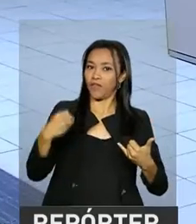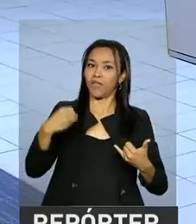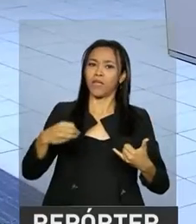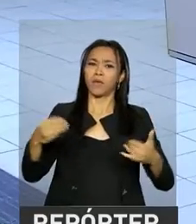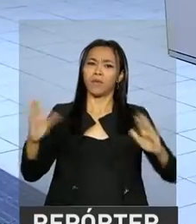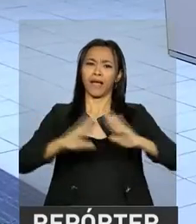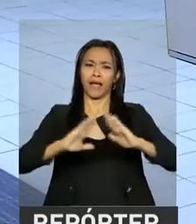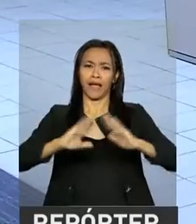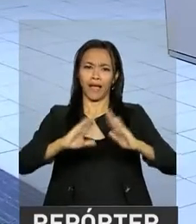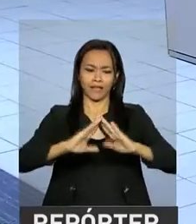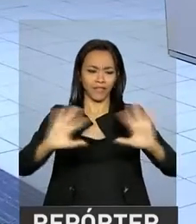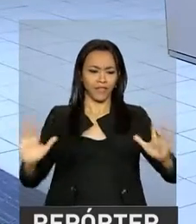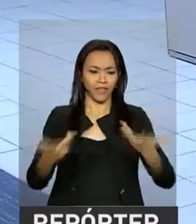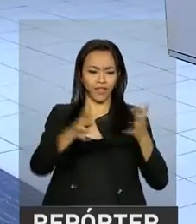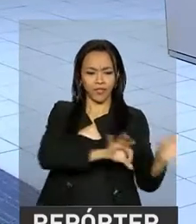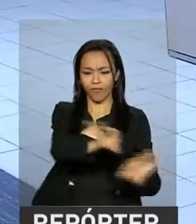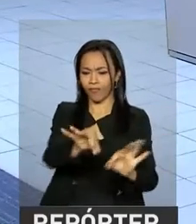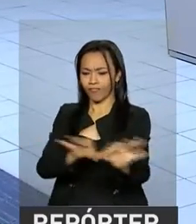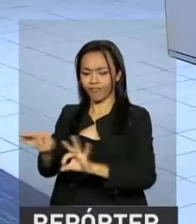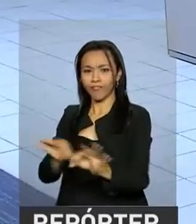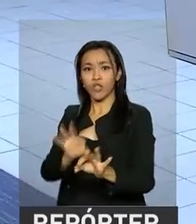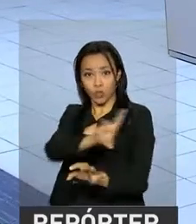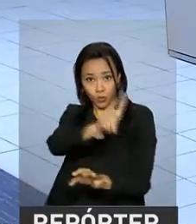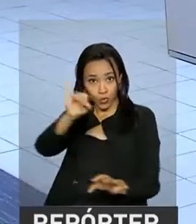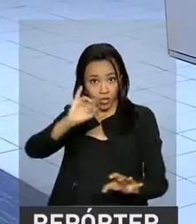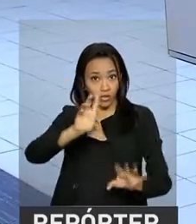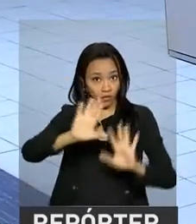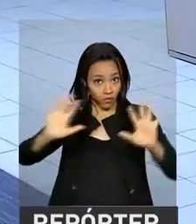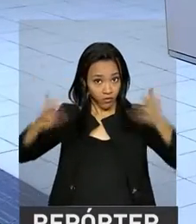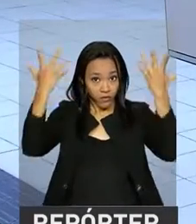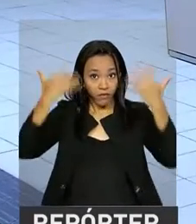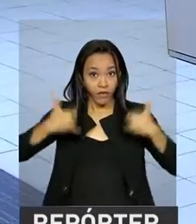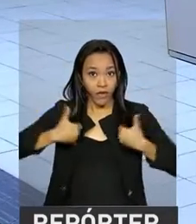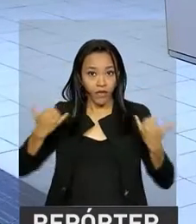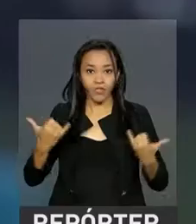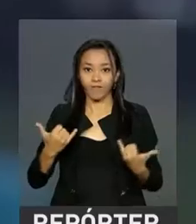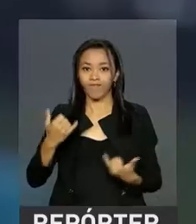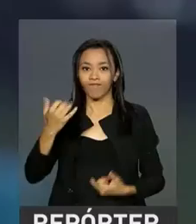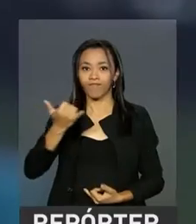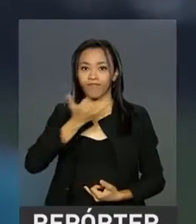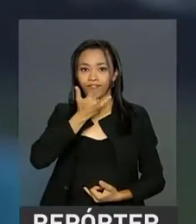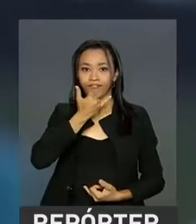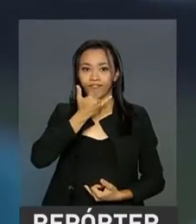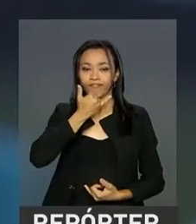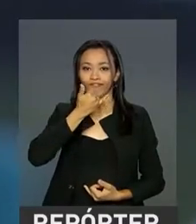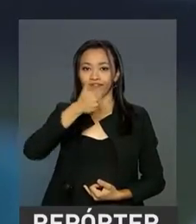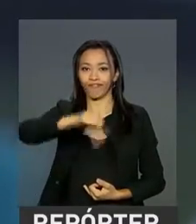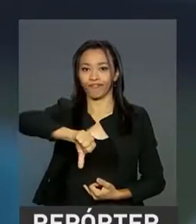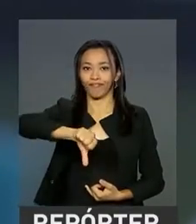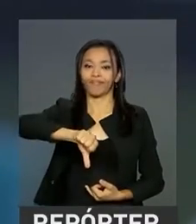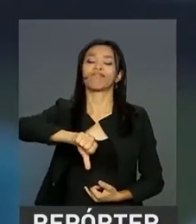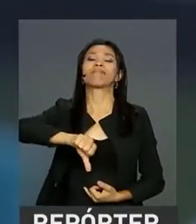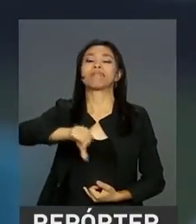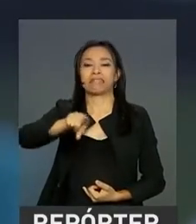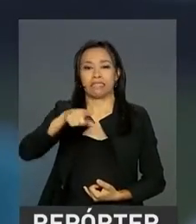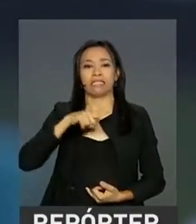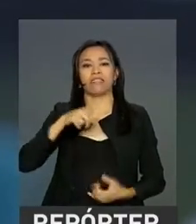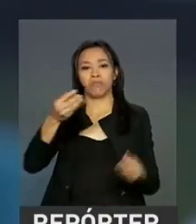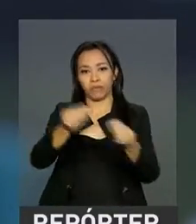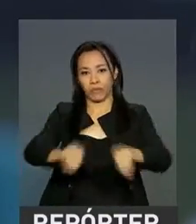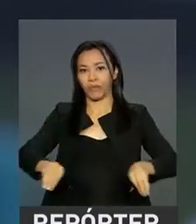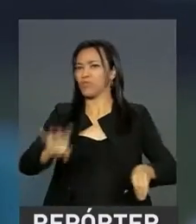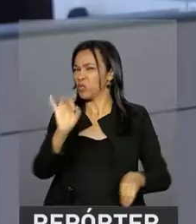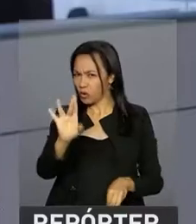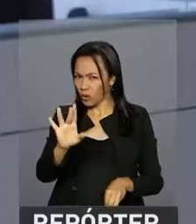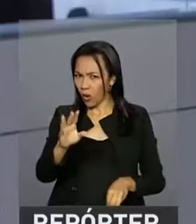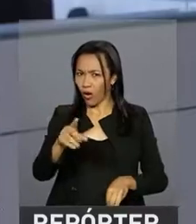jogos eletrônicos em Brasília. Mas no dia da comemoração, as coisas não saíram como planejado. E o prejuízo não foi apenas